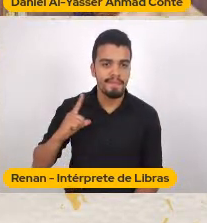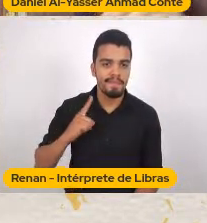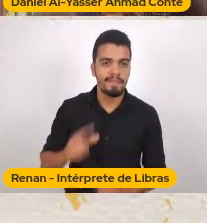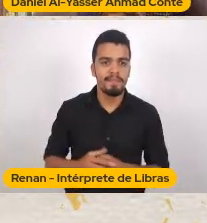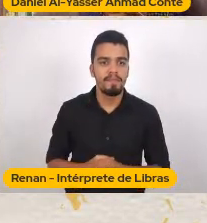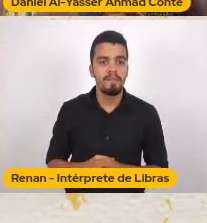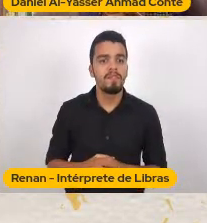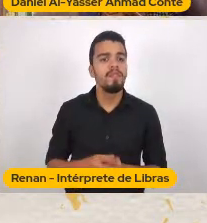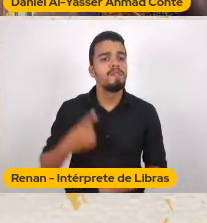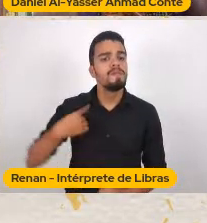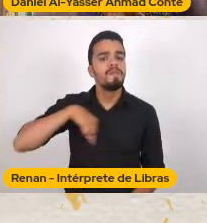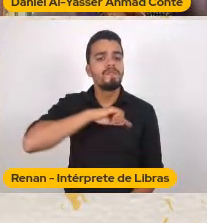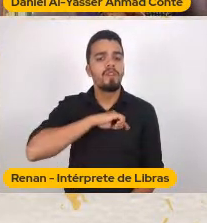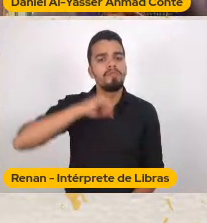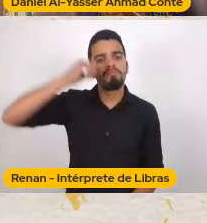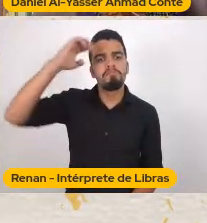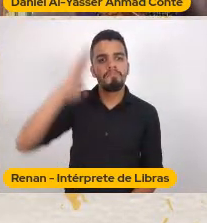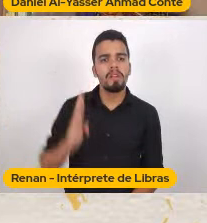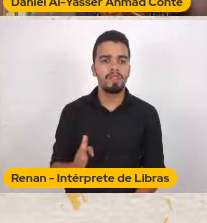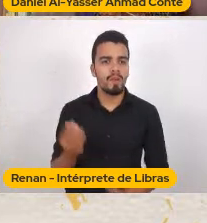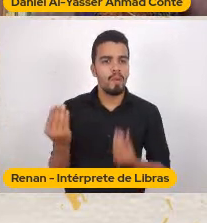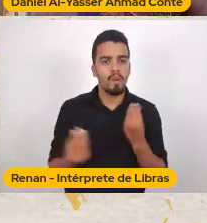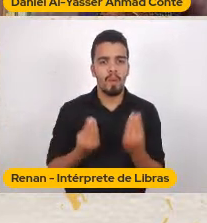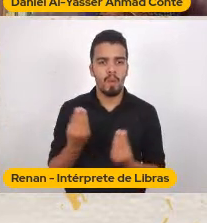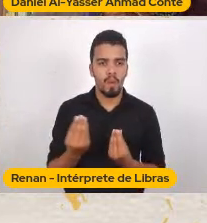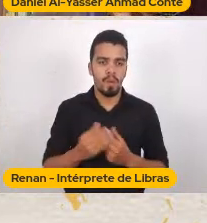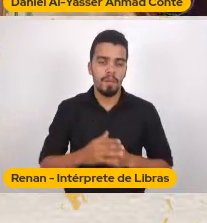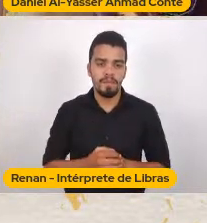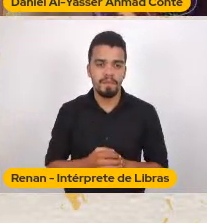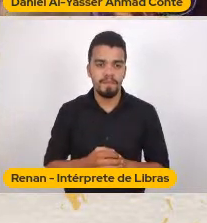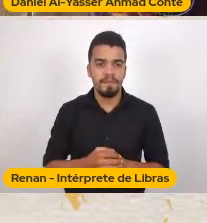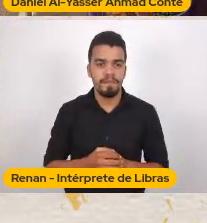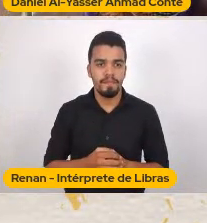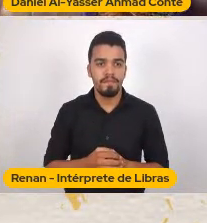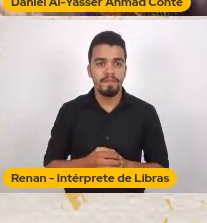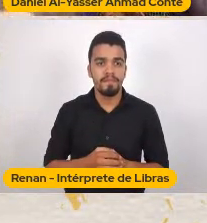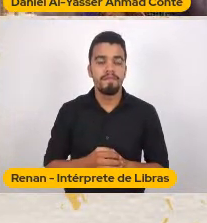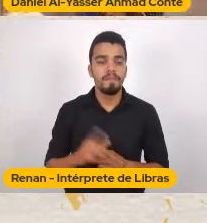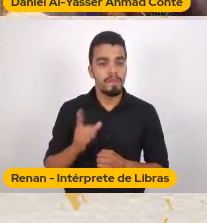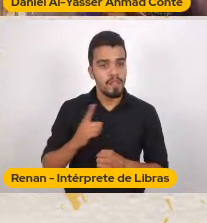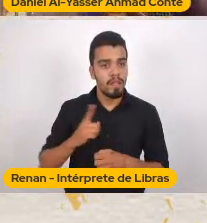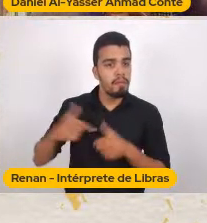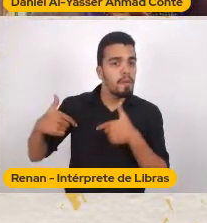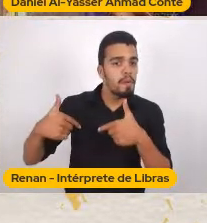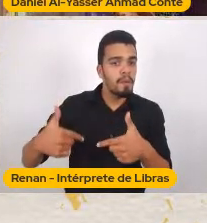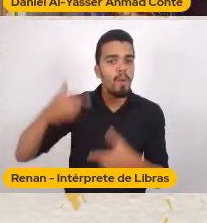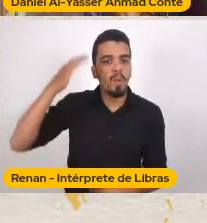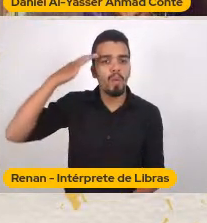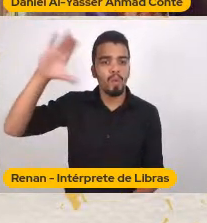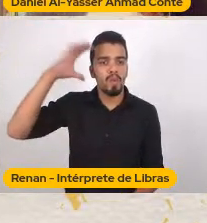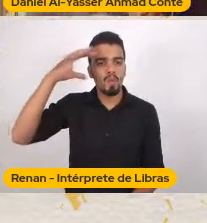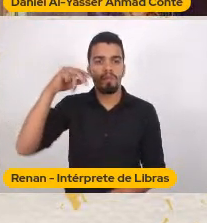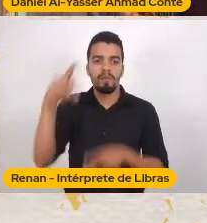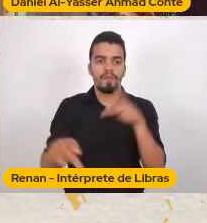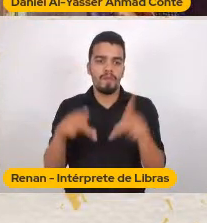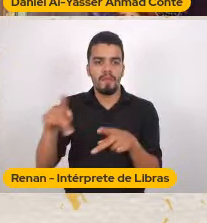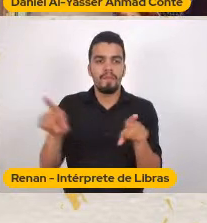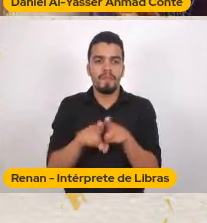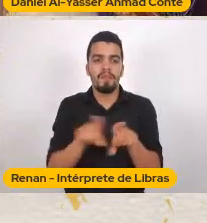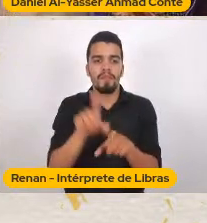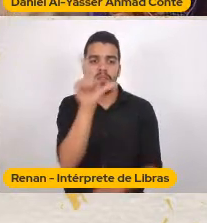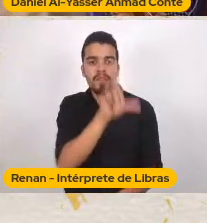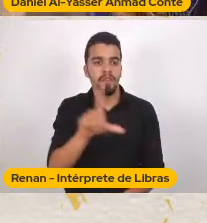saindo Desse calamento Nós estamos saindo Com as performances Com a cultura popular Com a literatura Voltada às minorias políticas